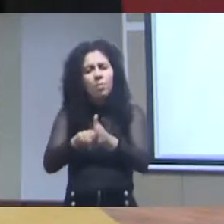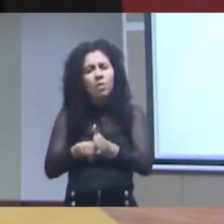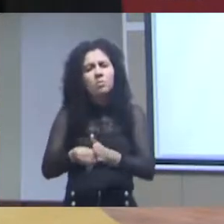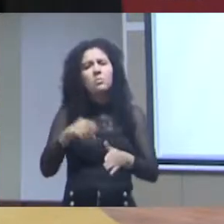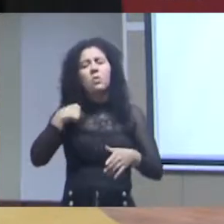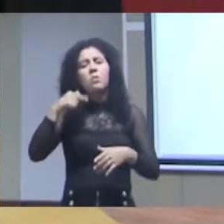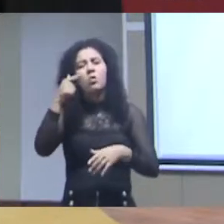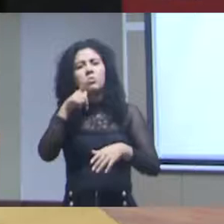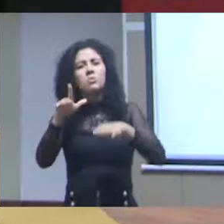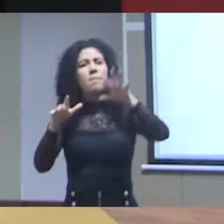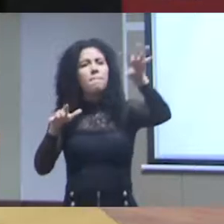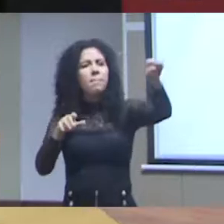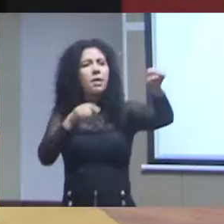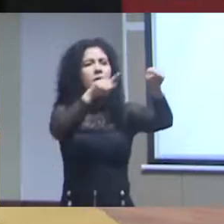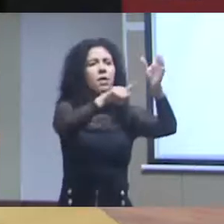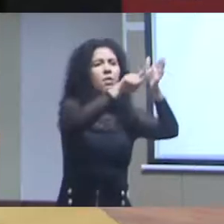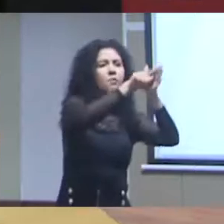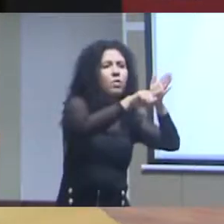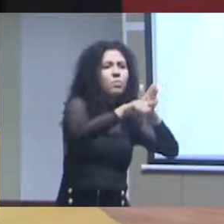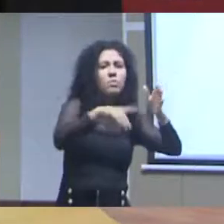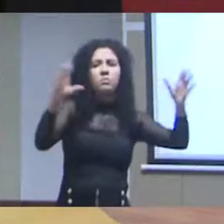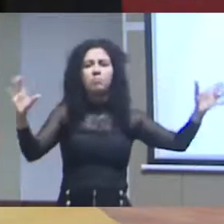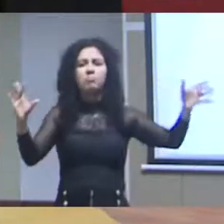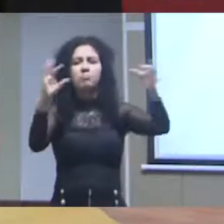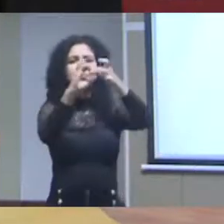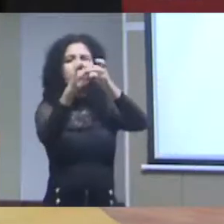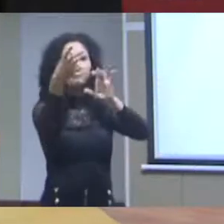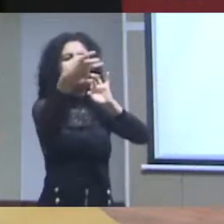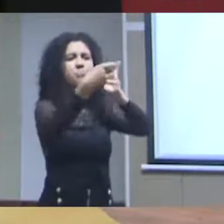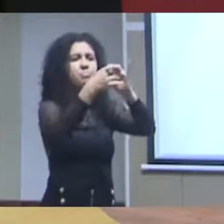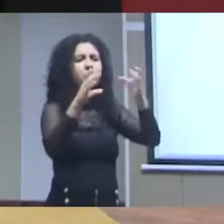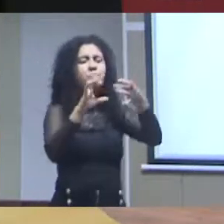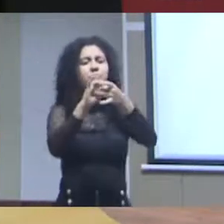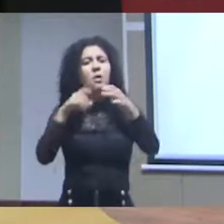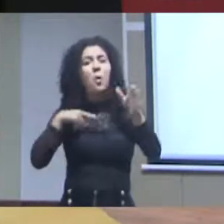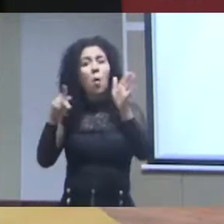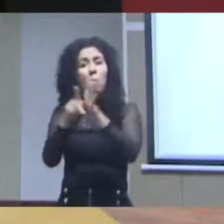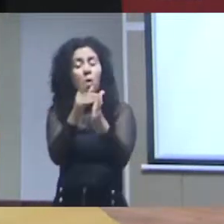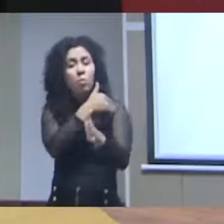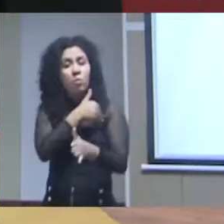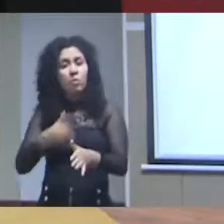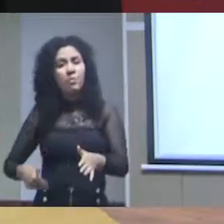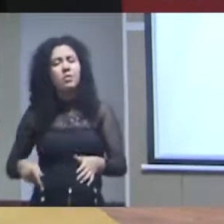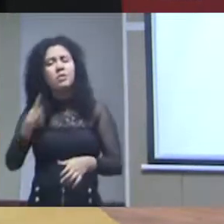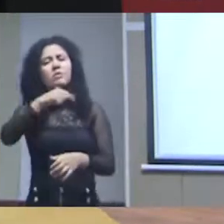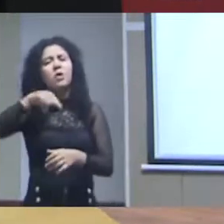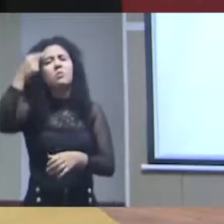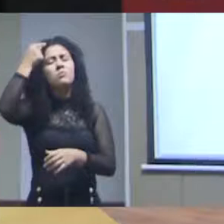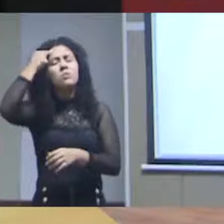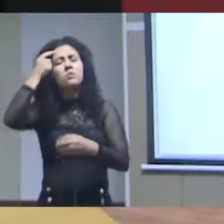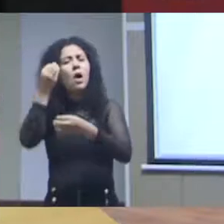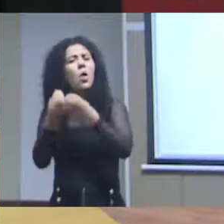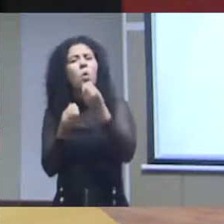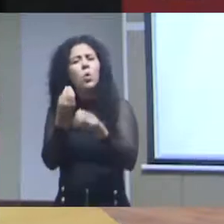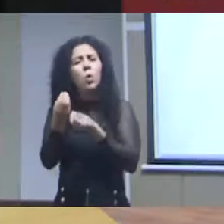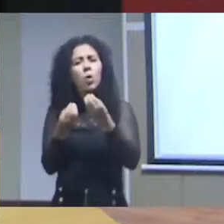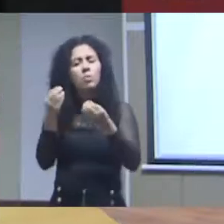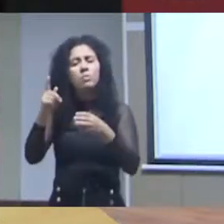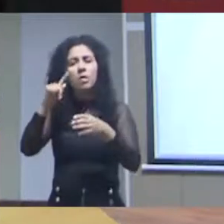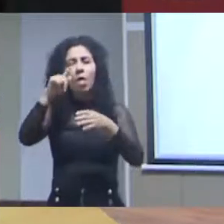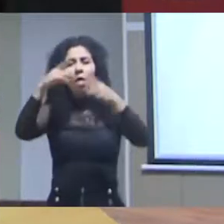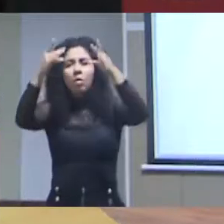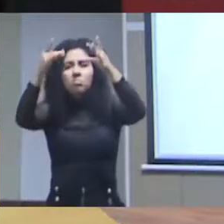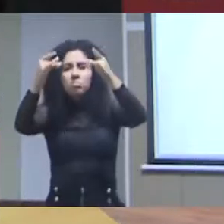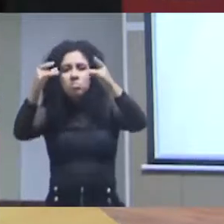cruzar com dados que estão sendo trabalhados dados de governo pensar os nossos tesauros e a descrição